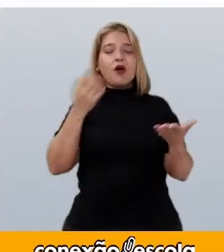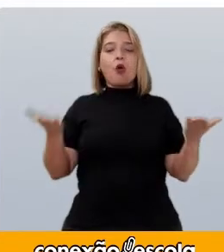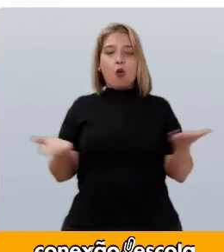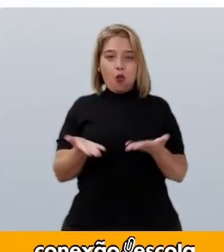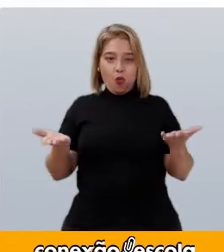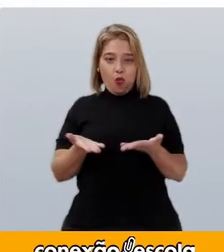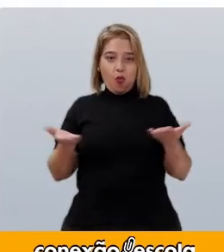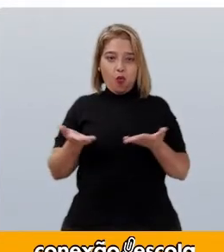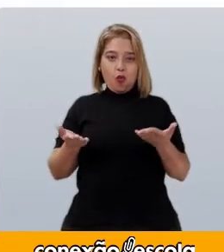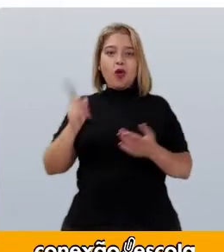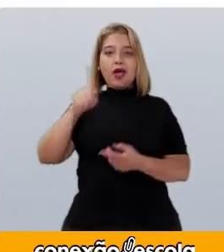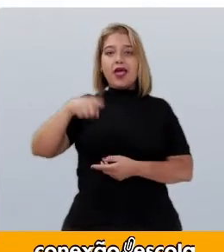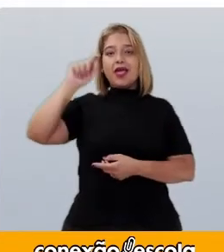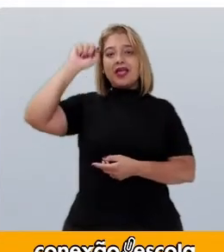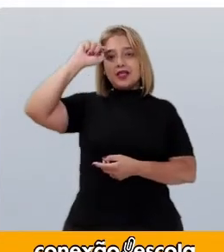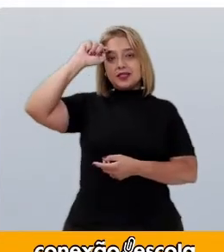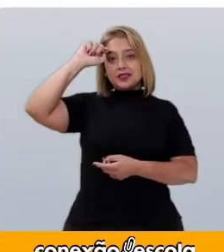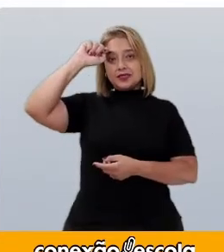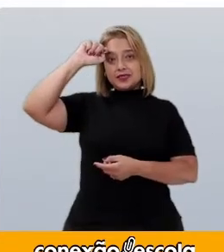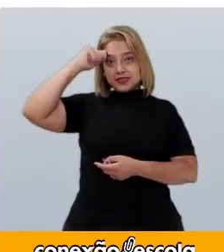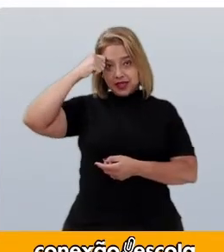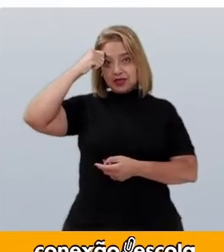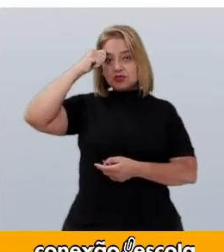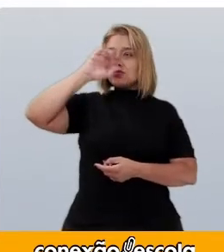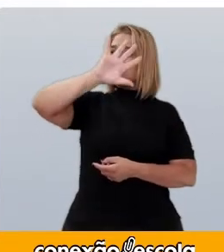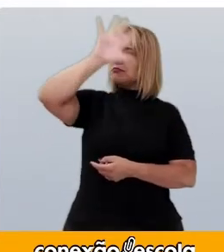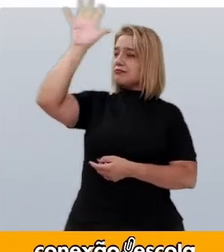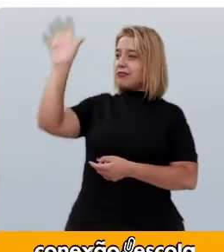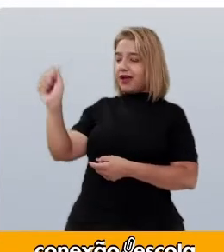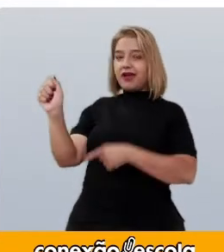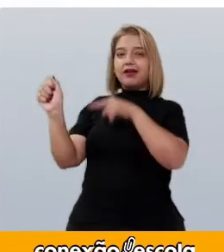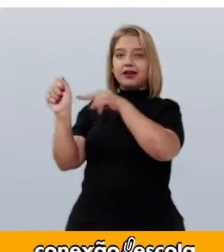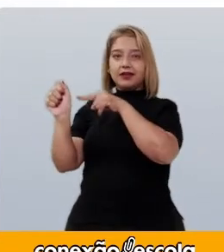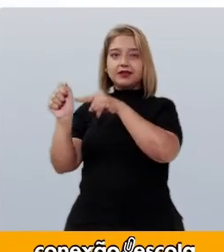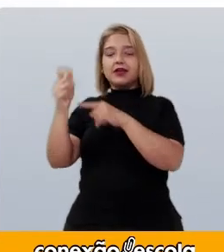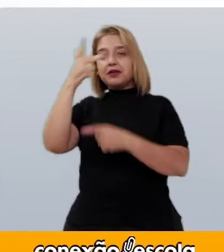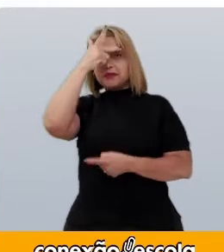Negros da contracosta Do correspondente Emerson Penha